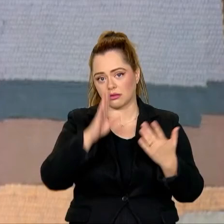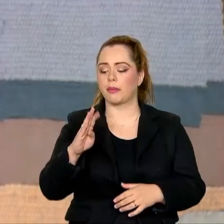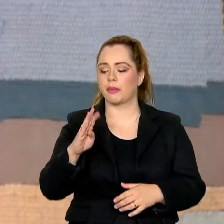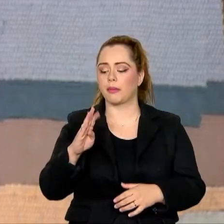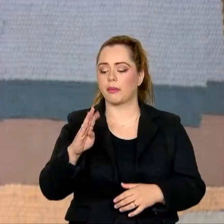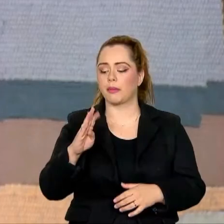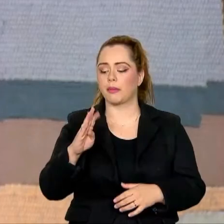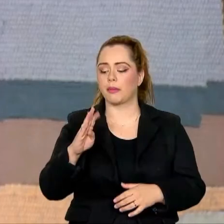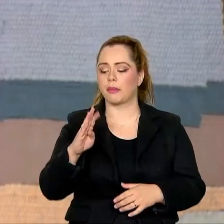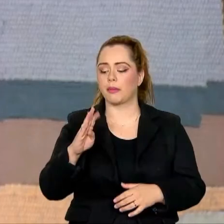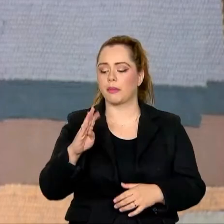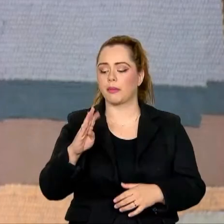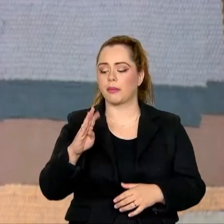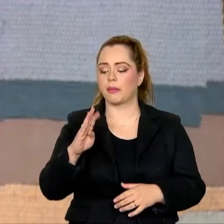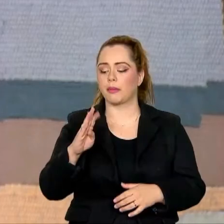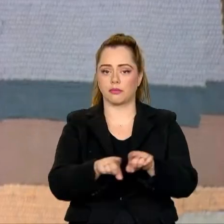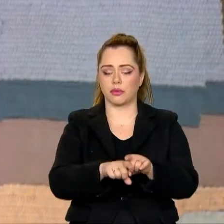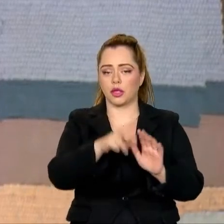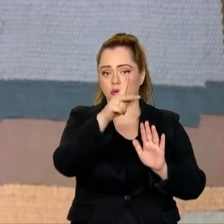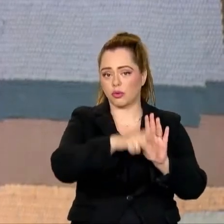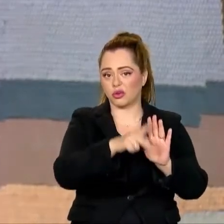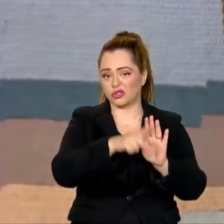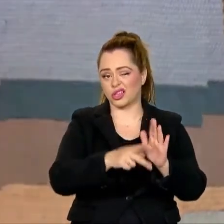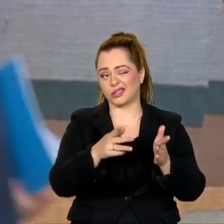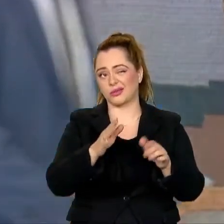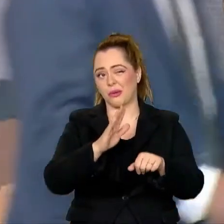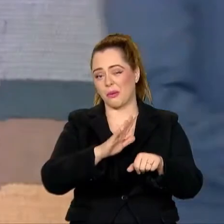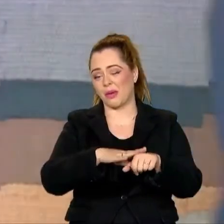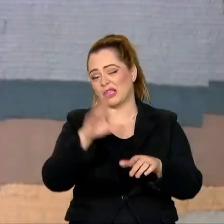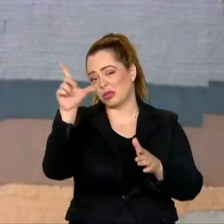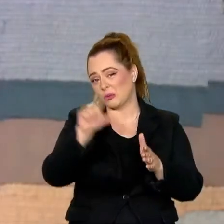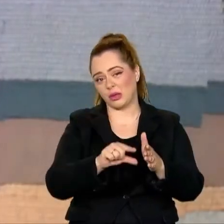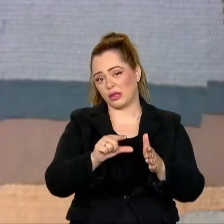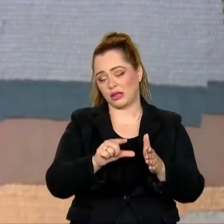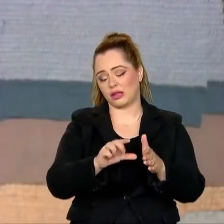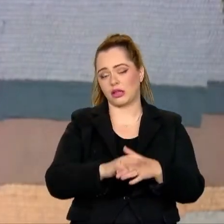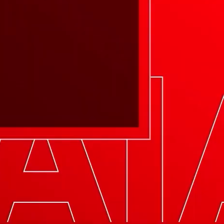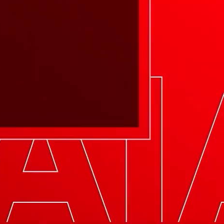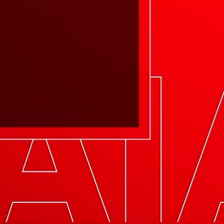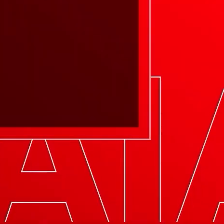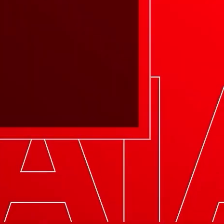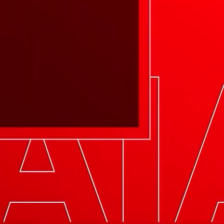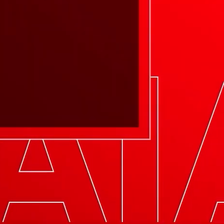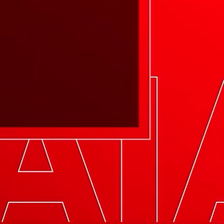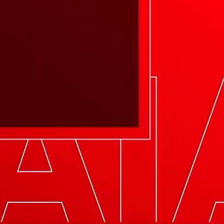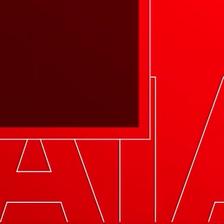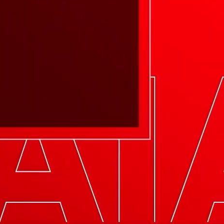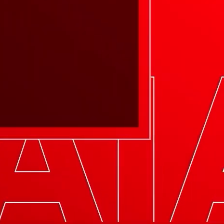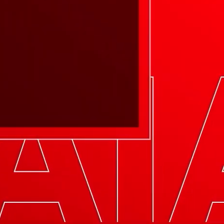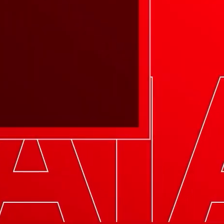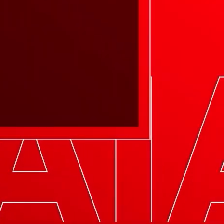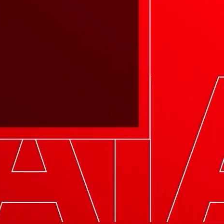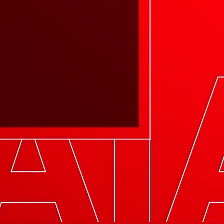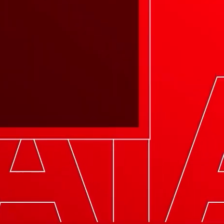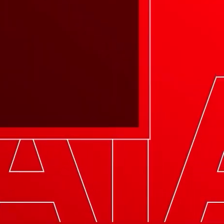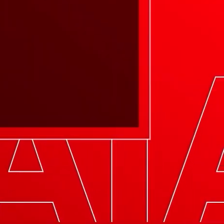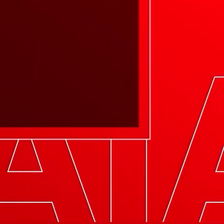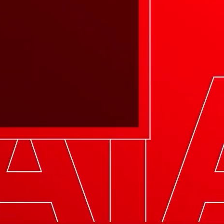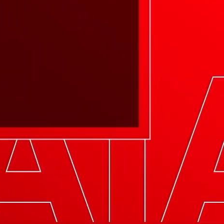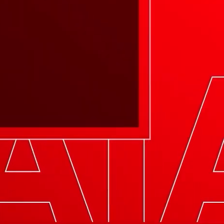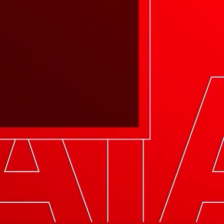retorno desses projetos mais baixa, viabilizando todos esses projetos. Música